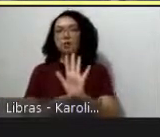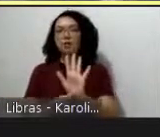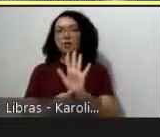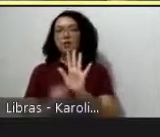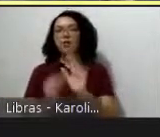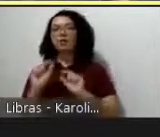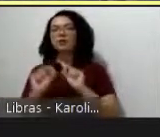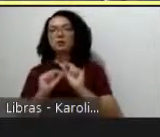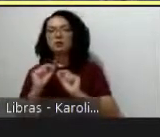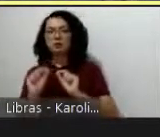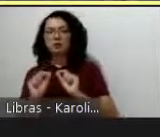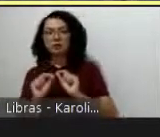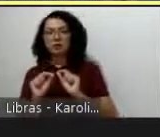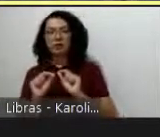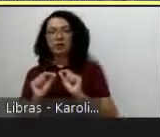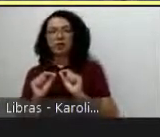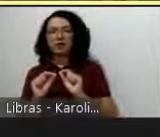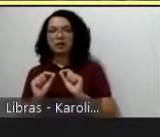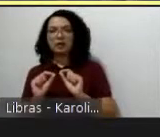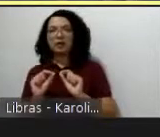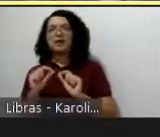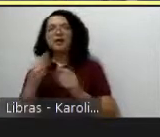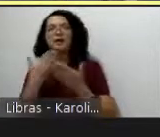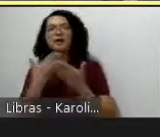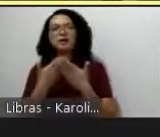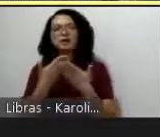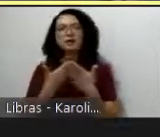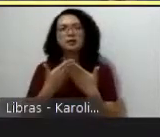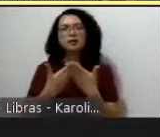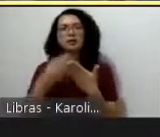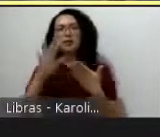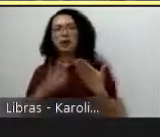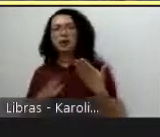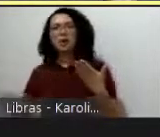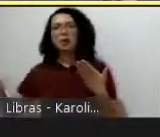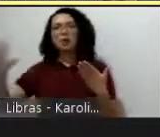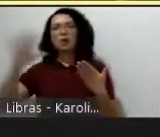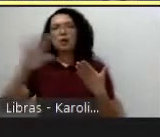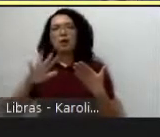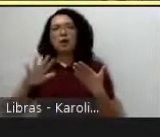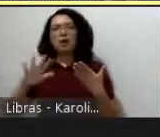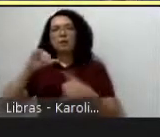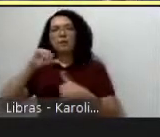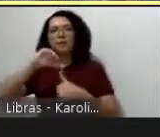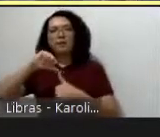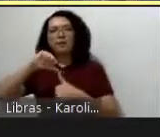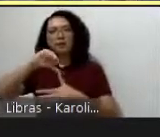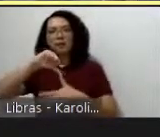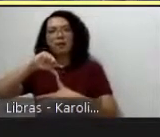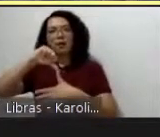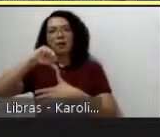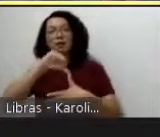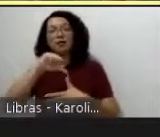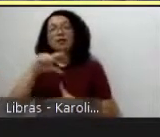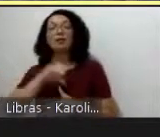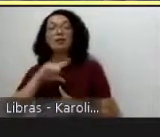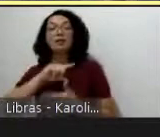fazer ciências na América Latina todo um campo de filósofos sobretudo que